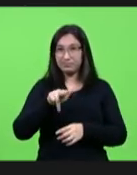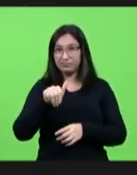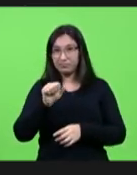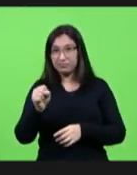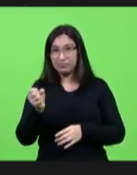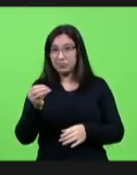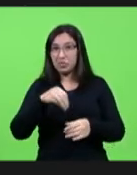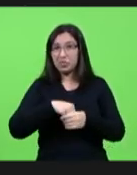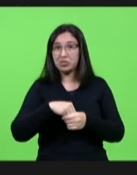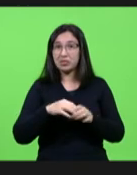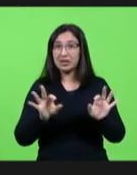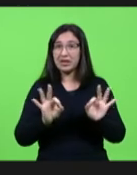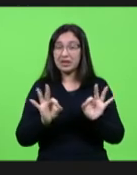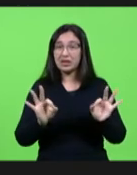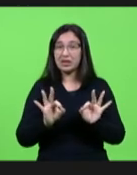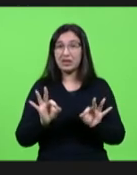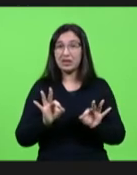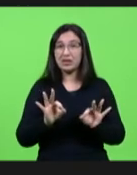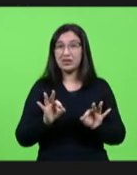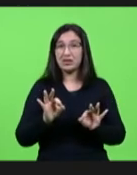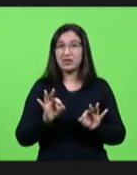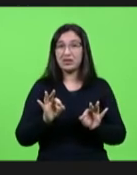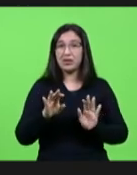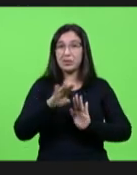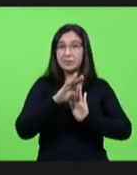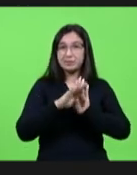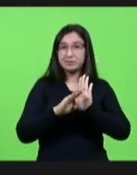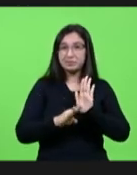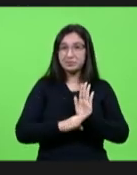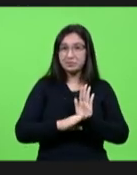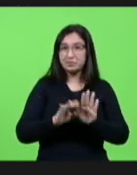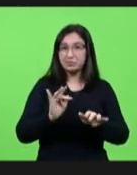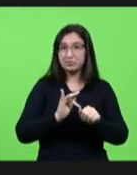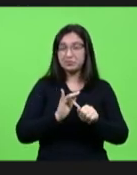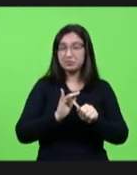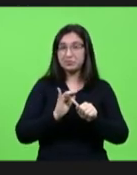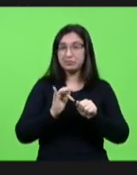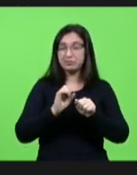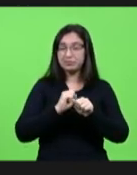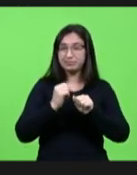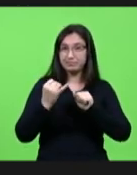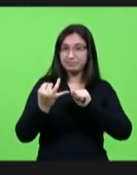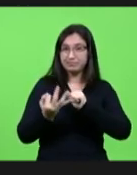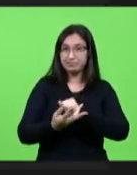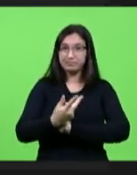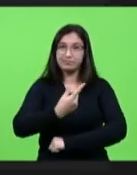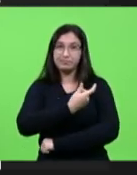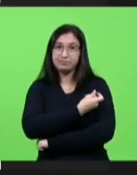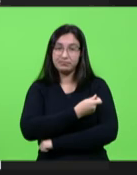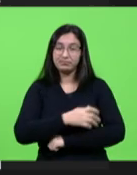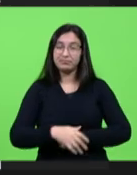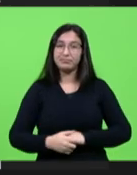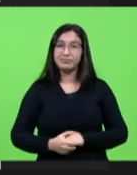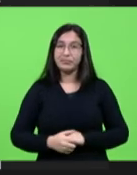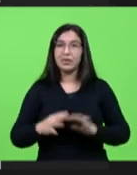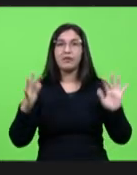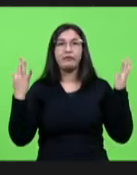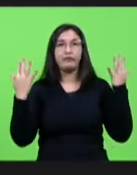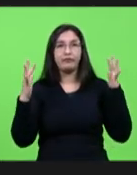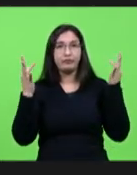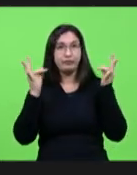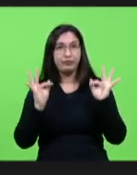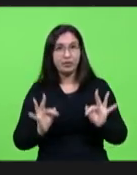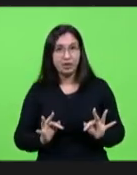incluídos no plano nacional de imunização contra a COVID-19 a gente fica feliz com a notícia dessa